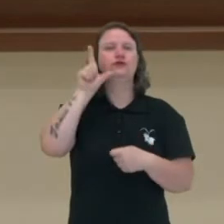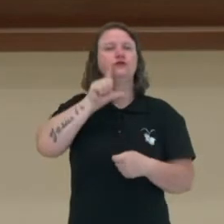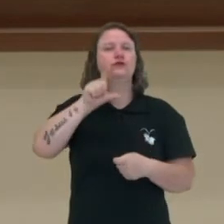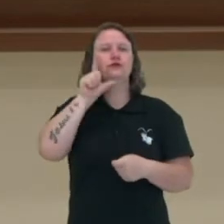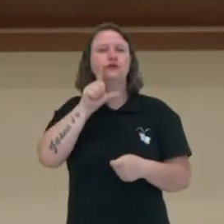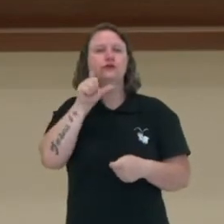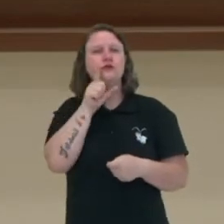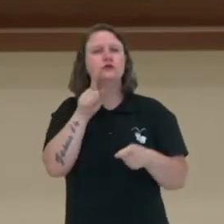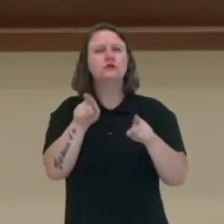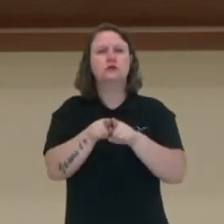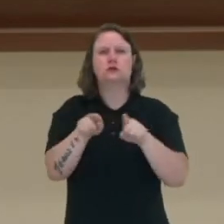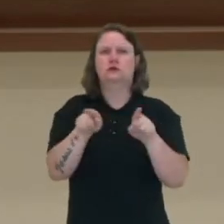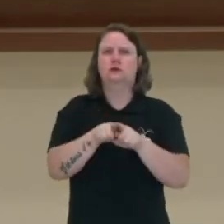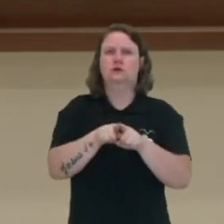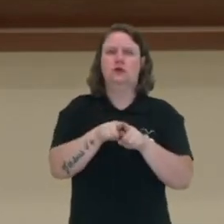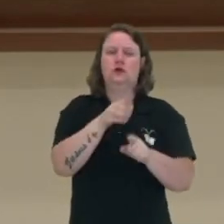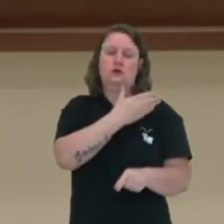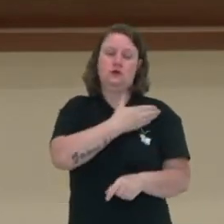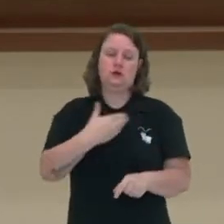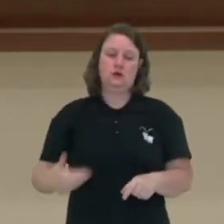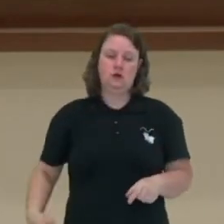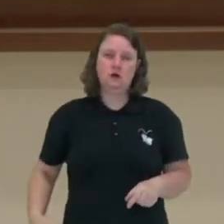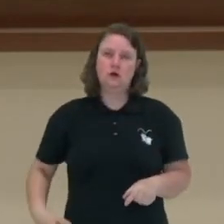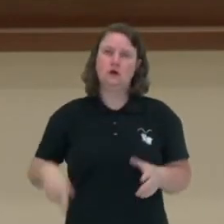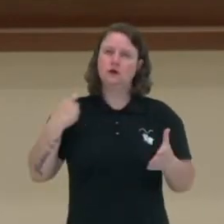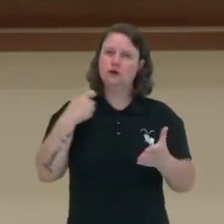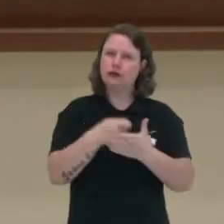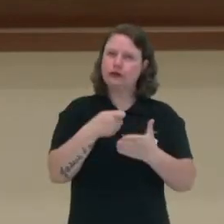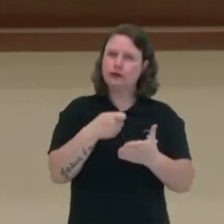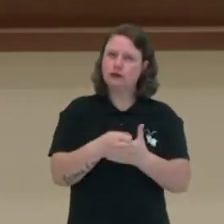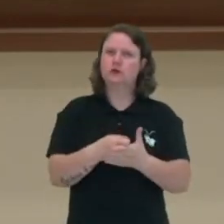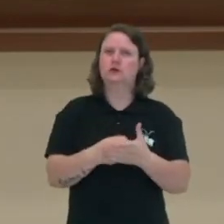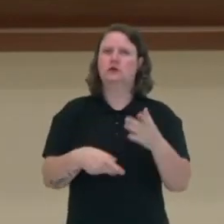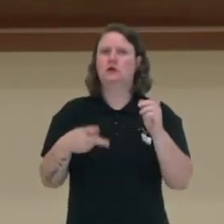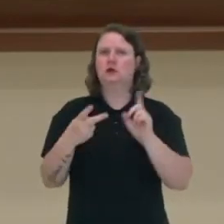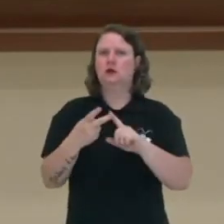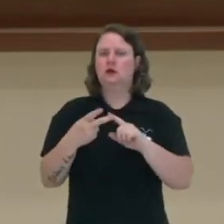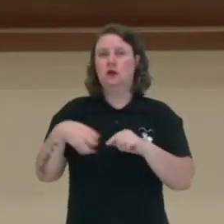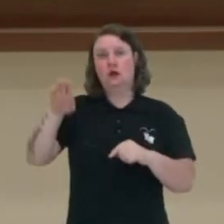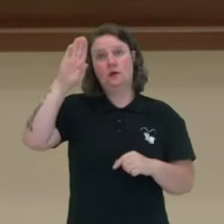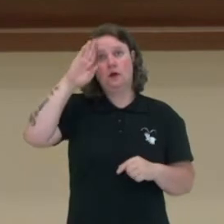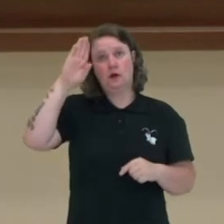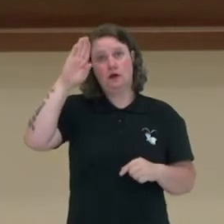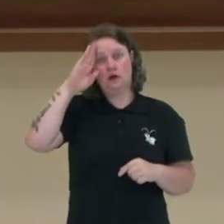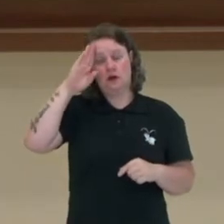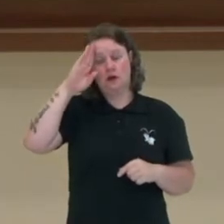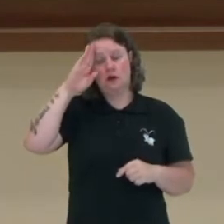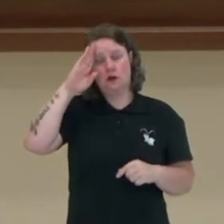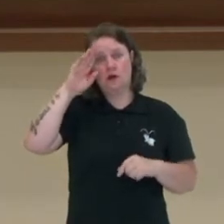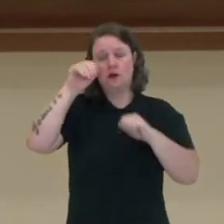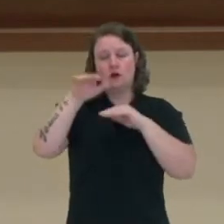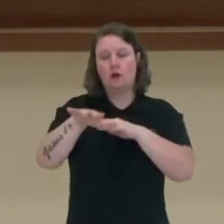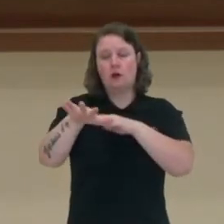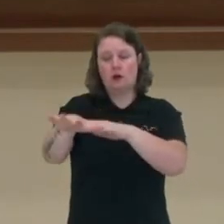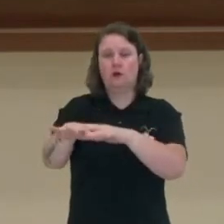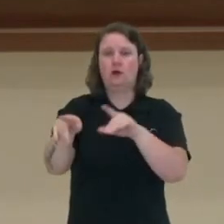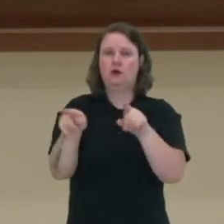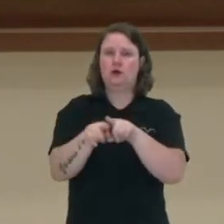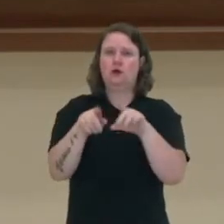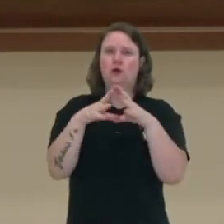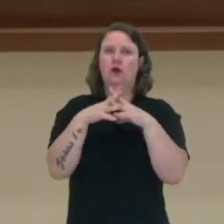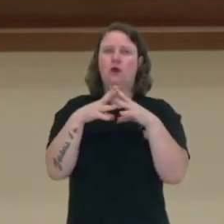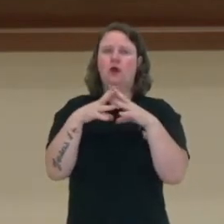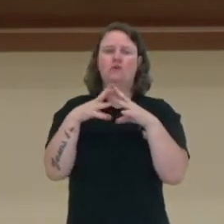impulsionando esses governos ditatoriais militares, no sentido de extinguir qualquer possibilidade de